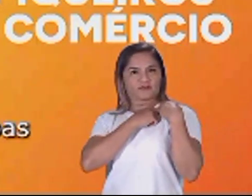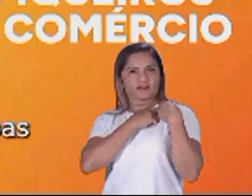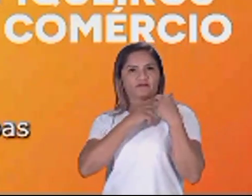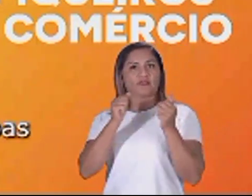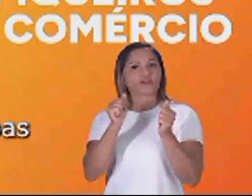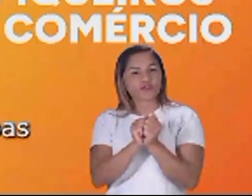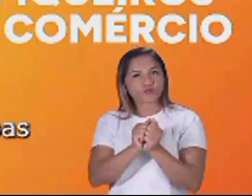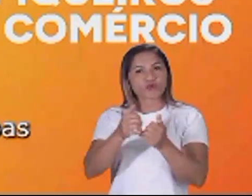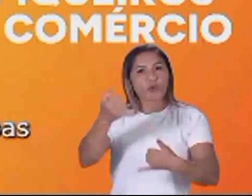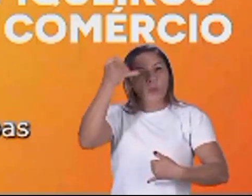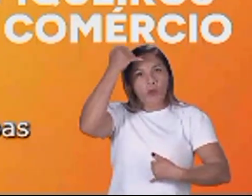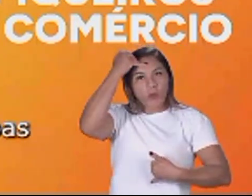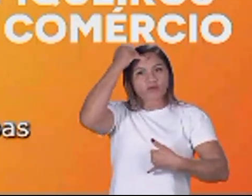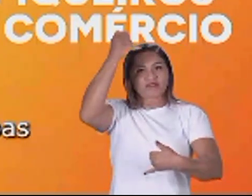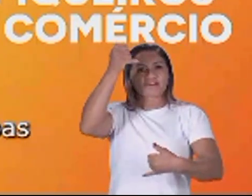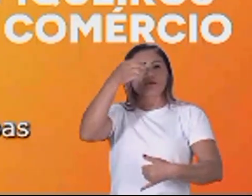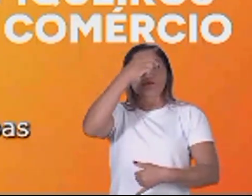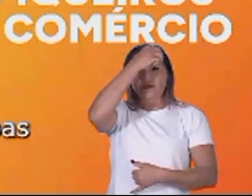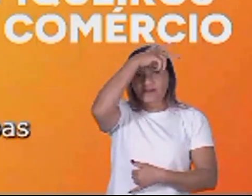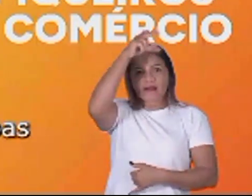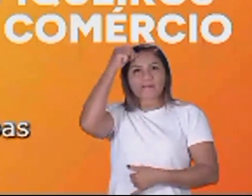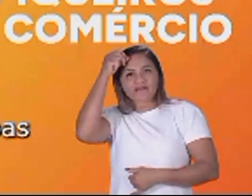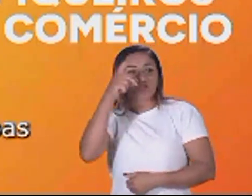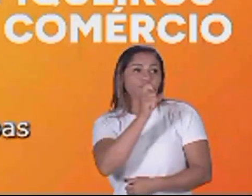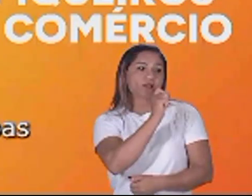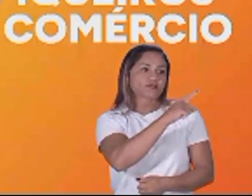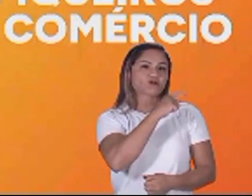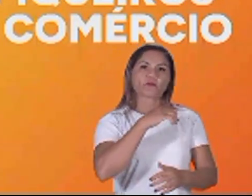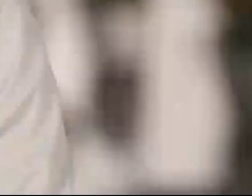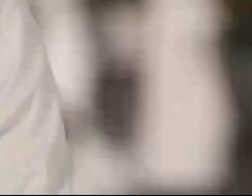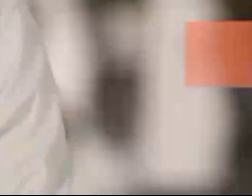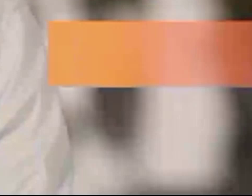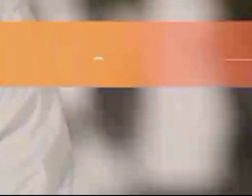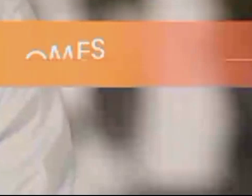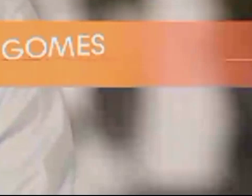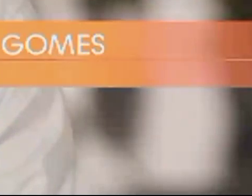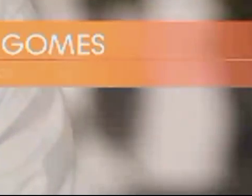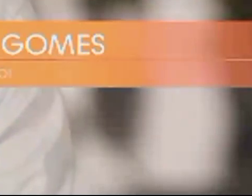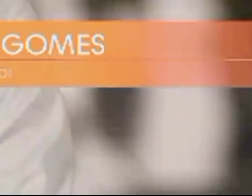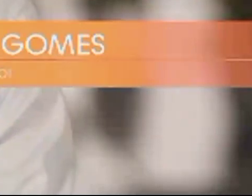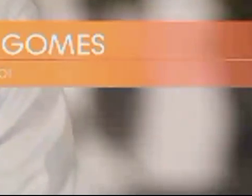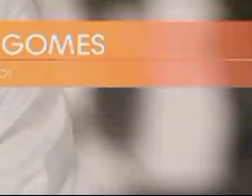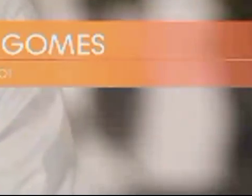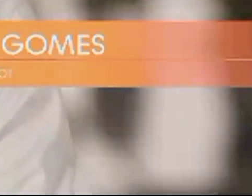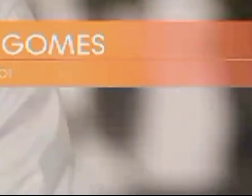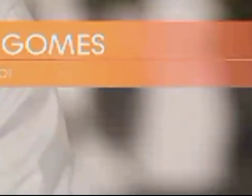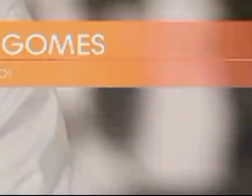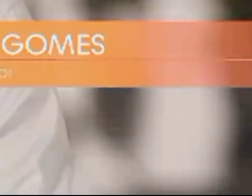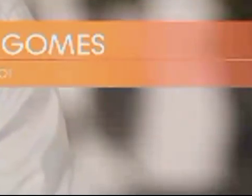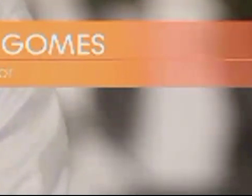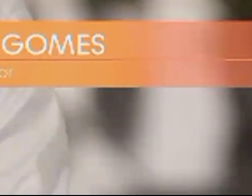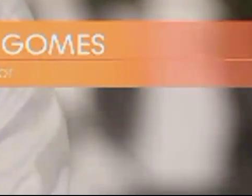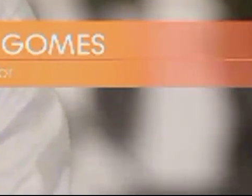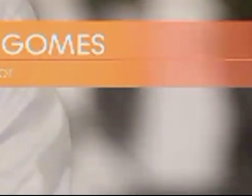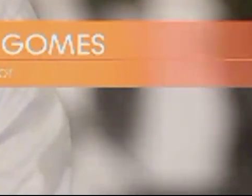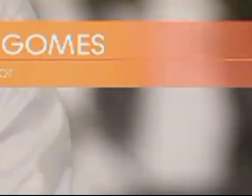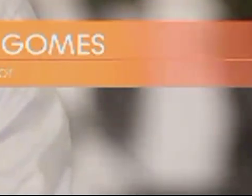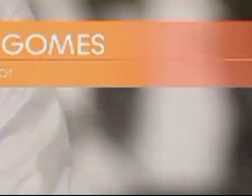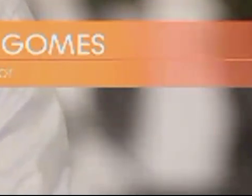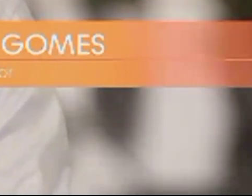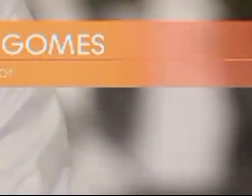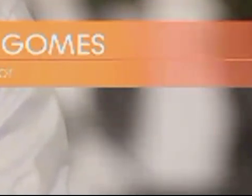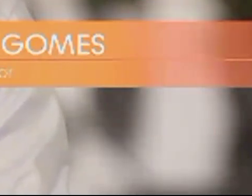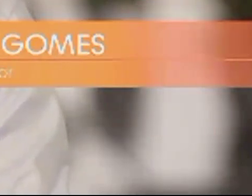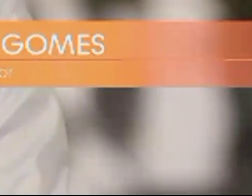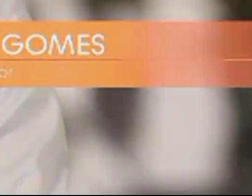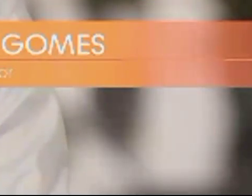para transportar as pessoas com todo o conforto e segurança quando eu fui prefeito e depois governador minha primeira preocupação